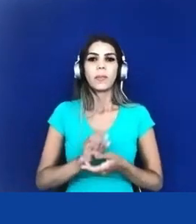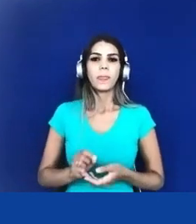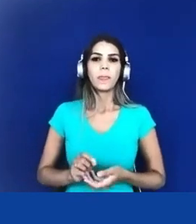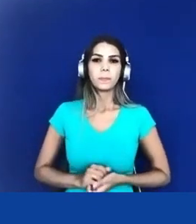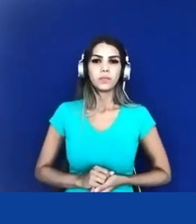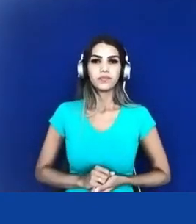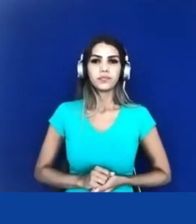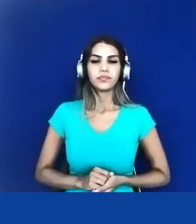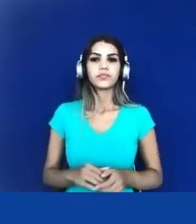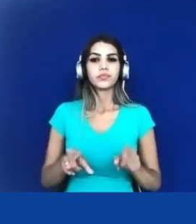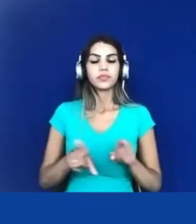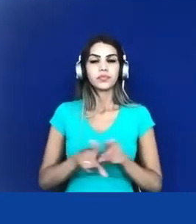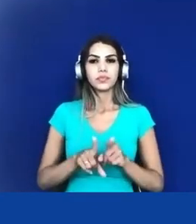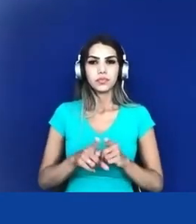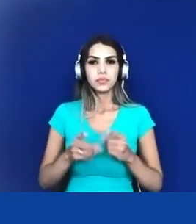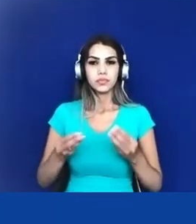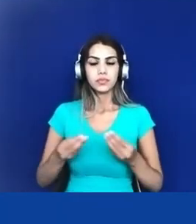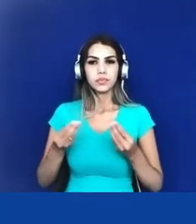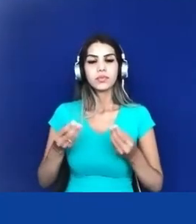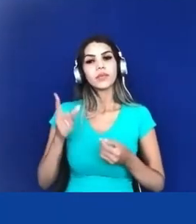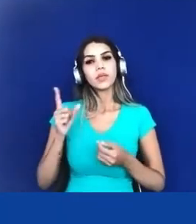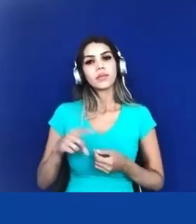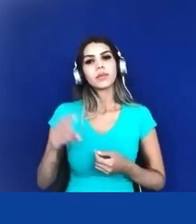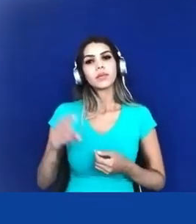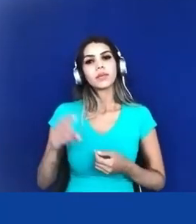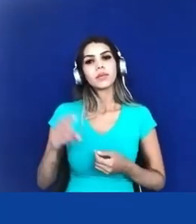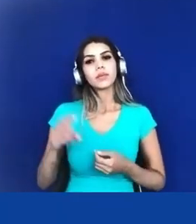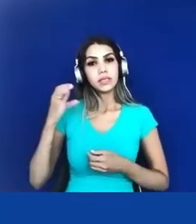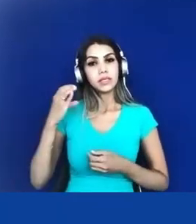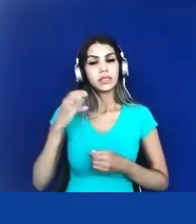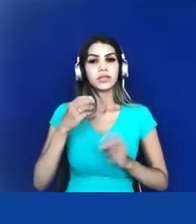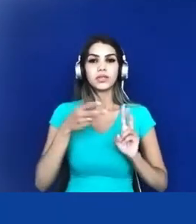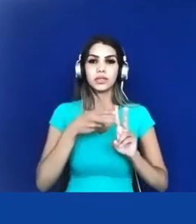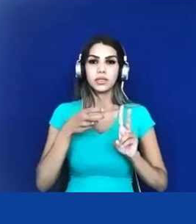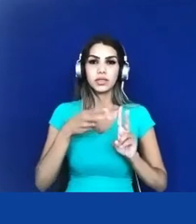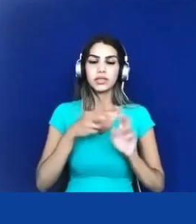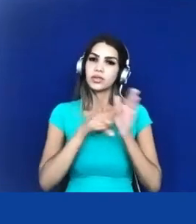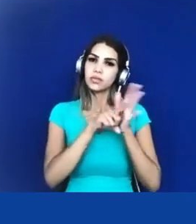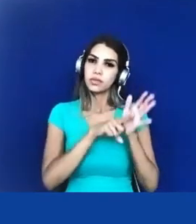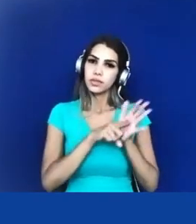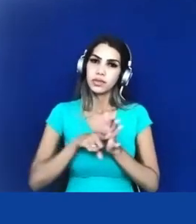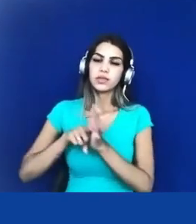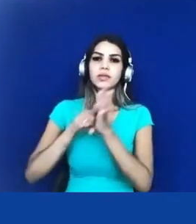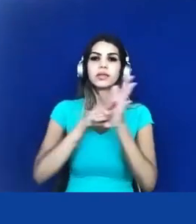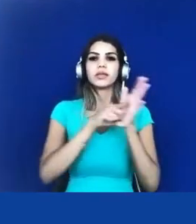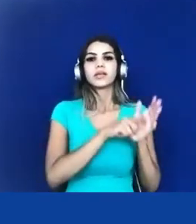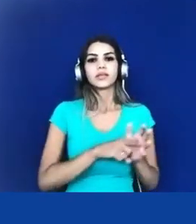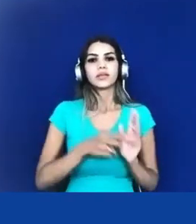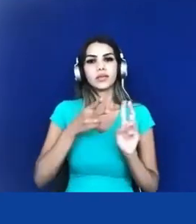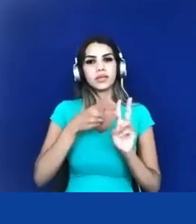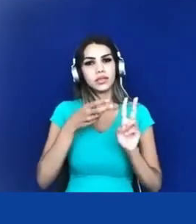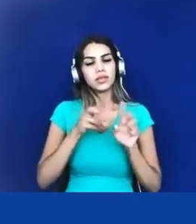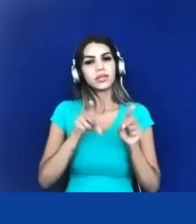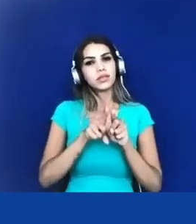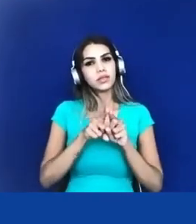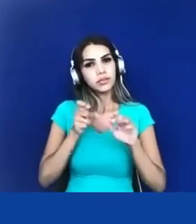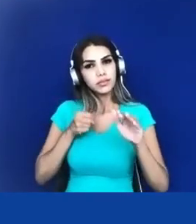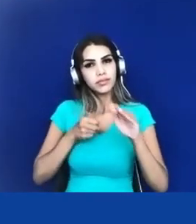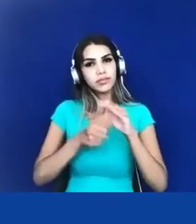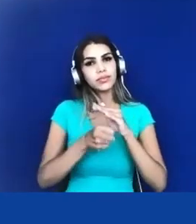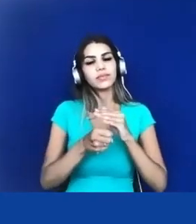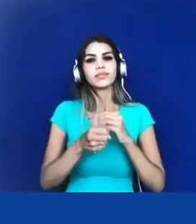cientistas indígenas dos pesquisadores indígenas também no âmbito das pós-graduações e eu sou fruto né desse